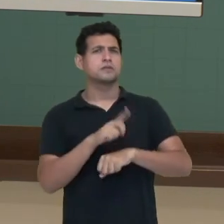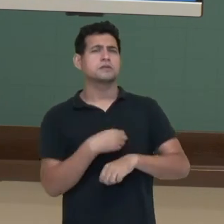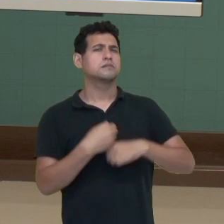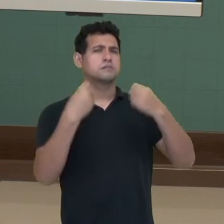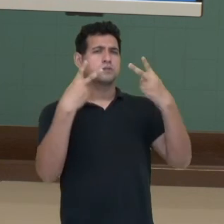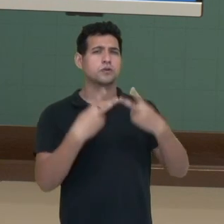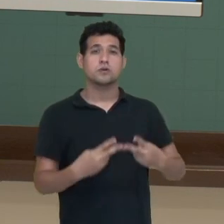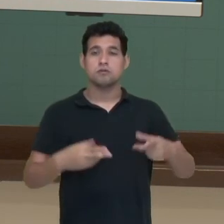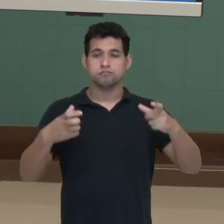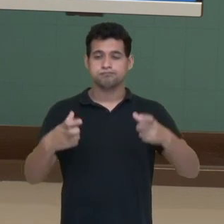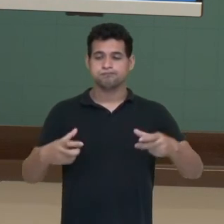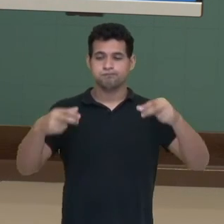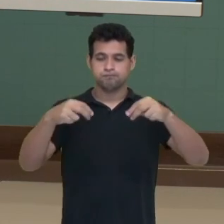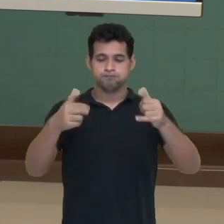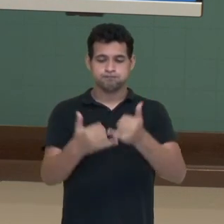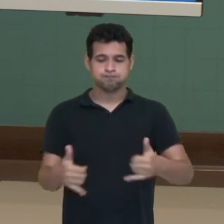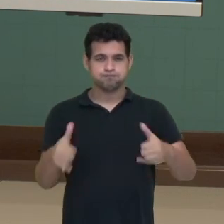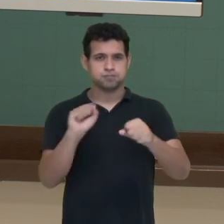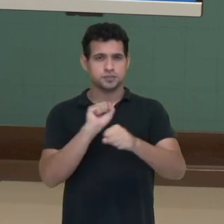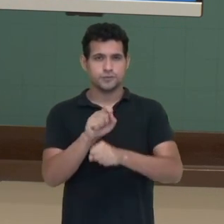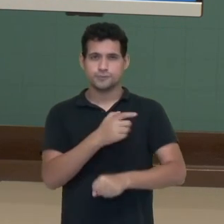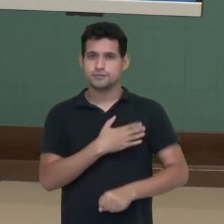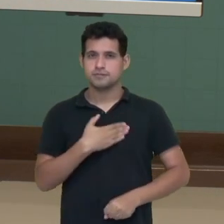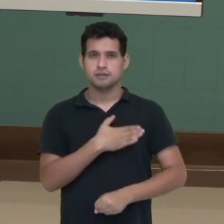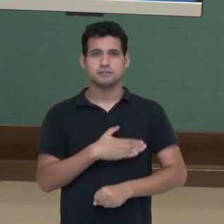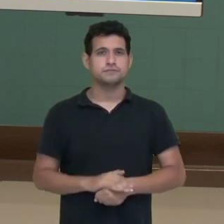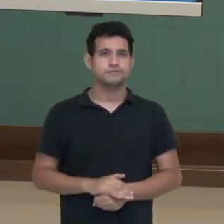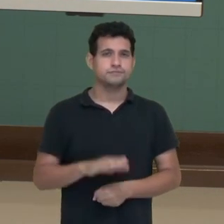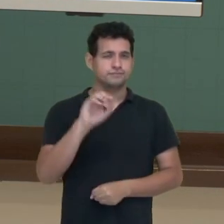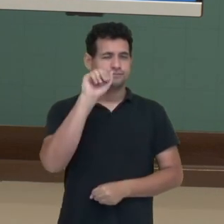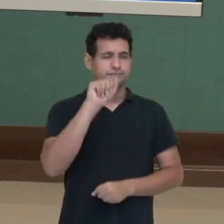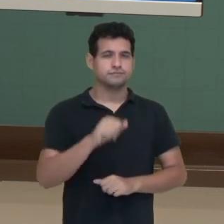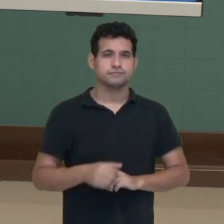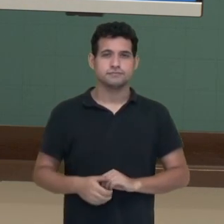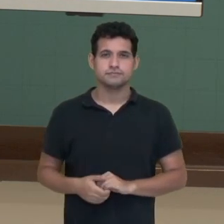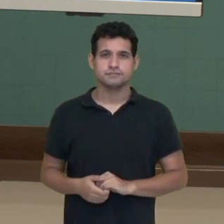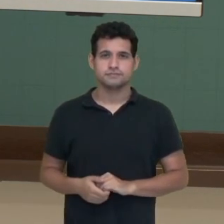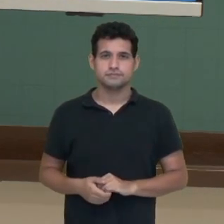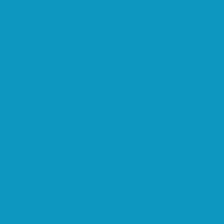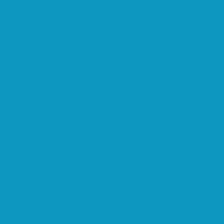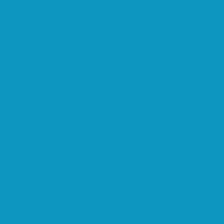eletrólise em solução aquosa, espero que vocês tenham gostado e até breve!